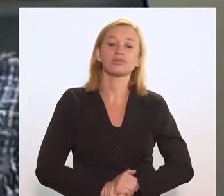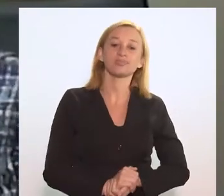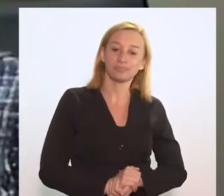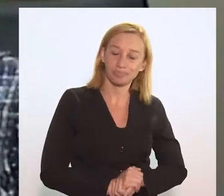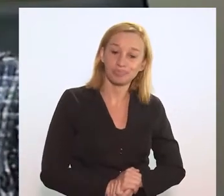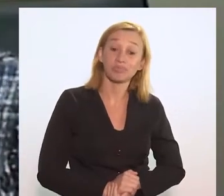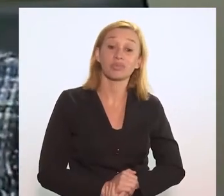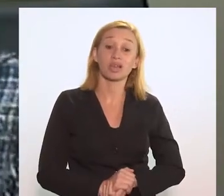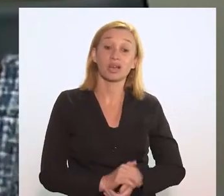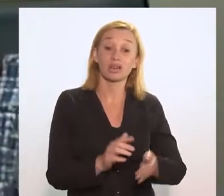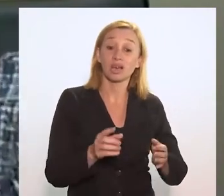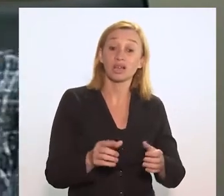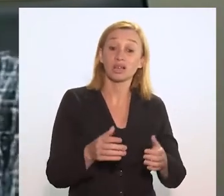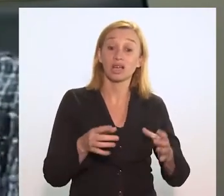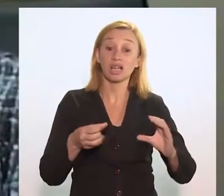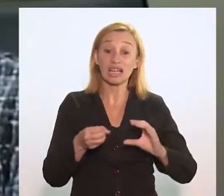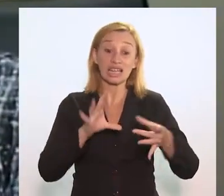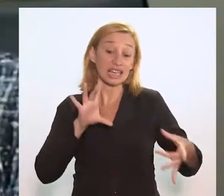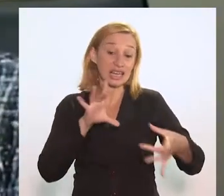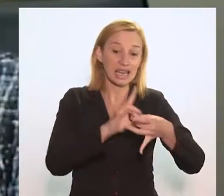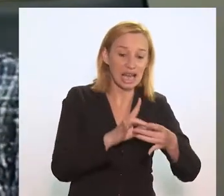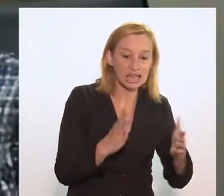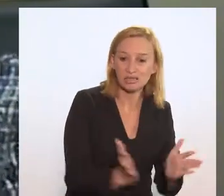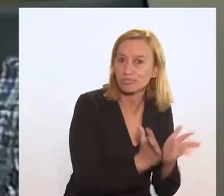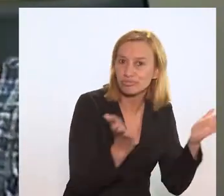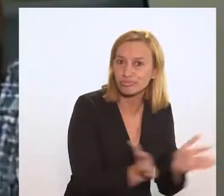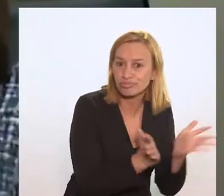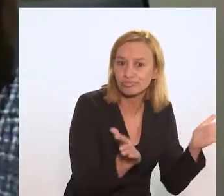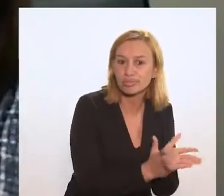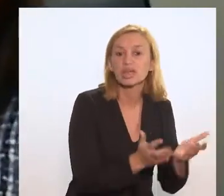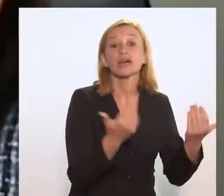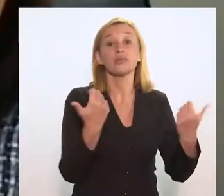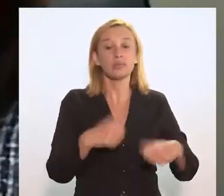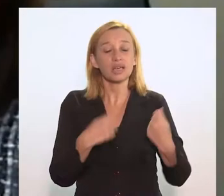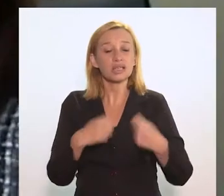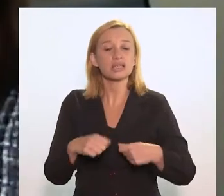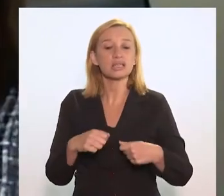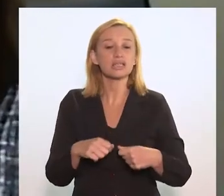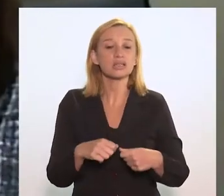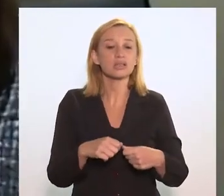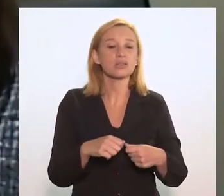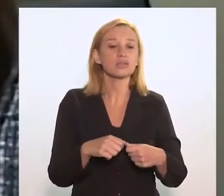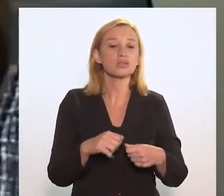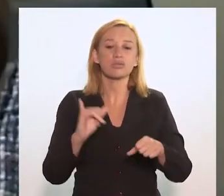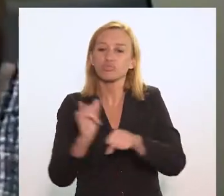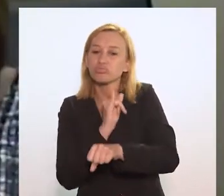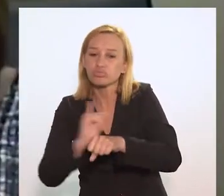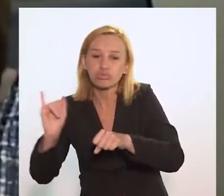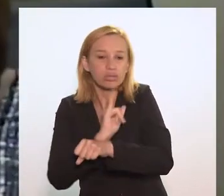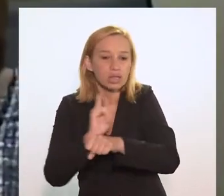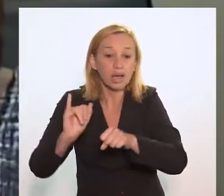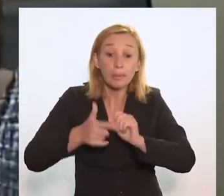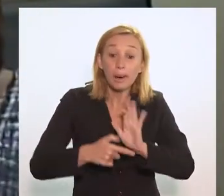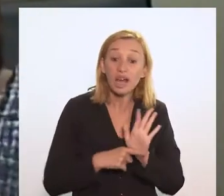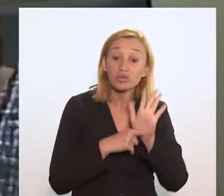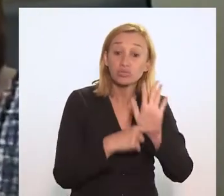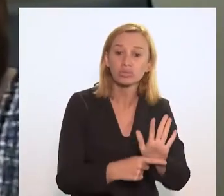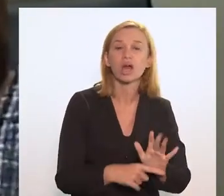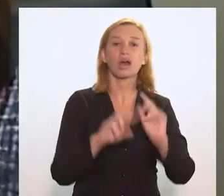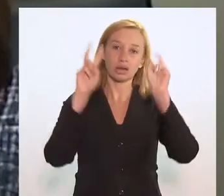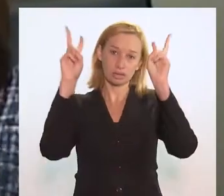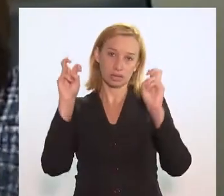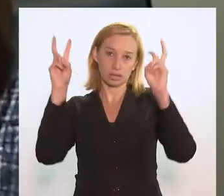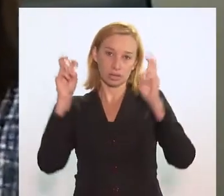vinculado à miséria, à vulnerabilidade social, a gente tem que ter medidas de suporte a